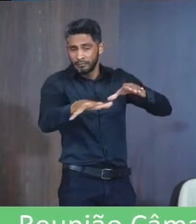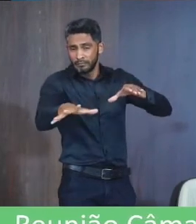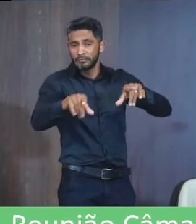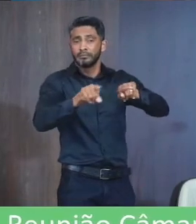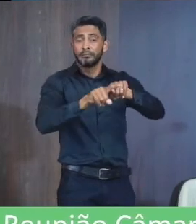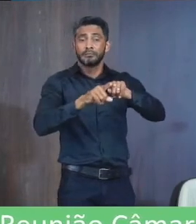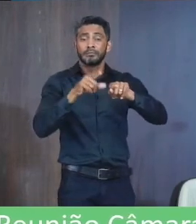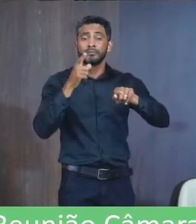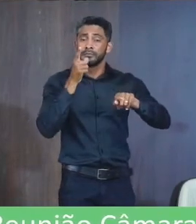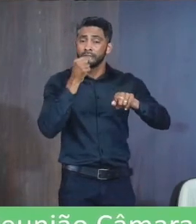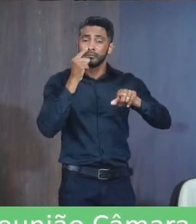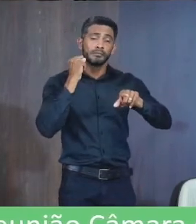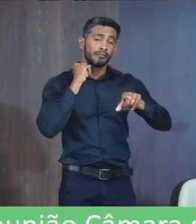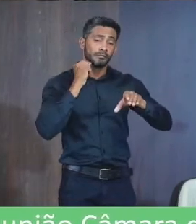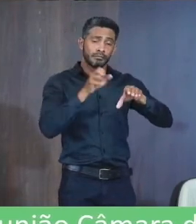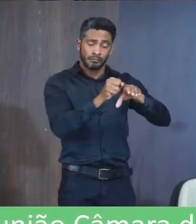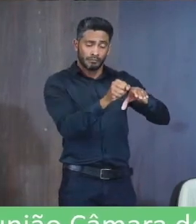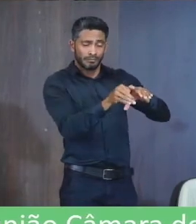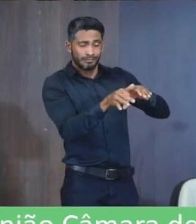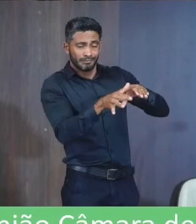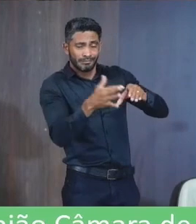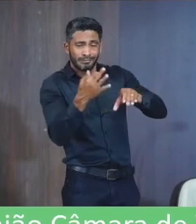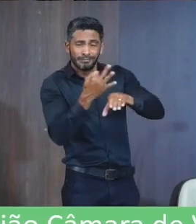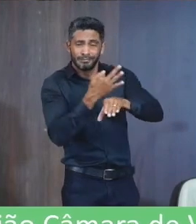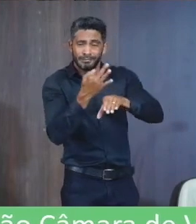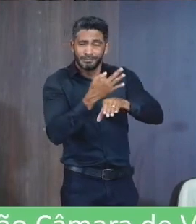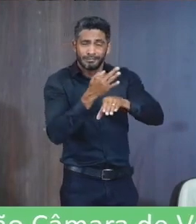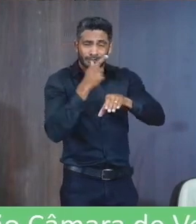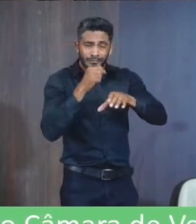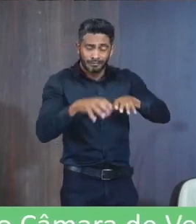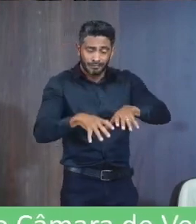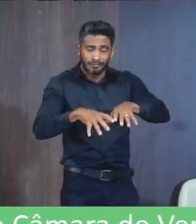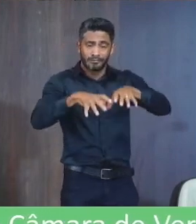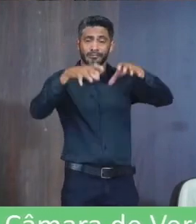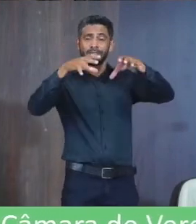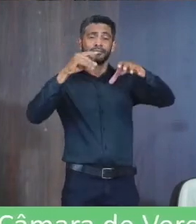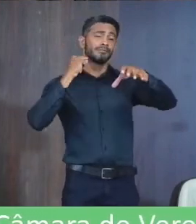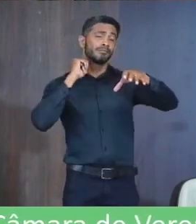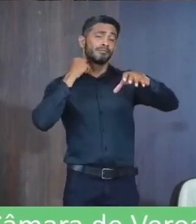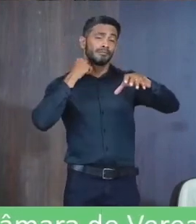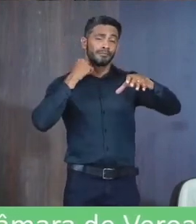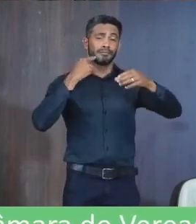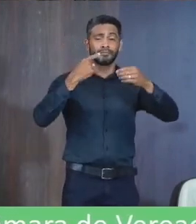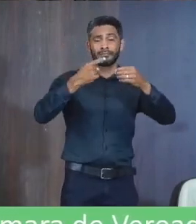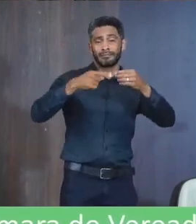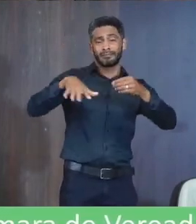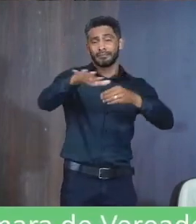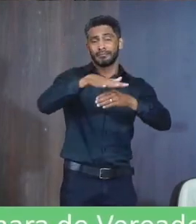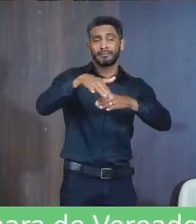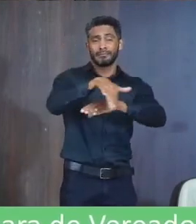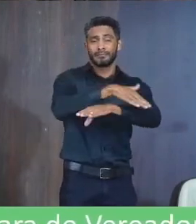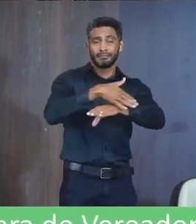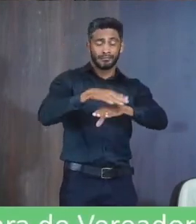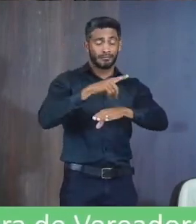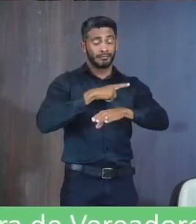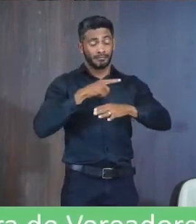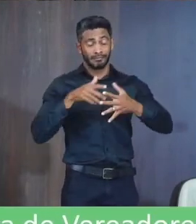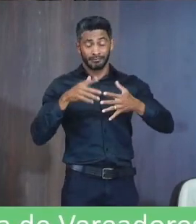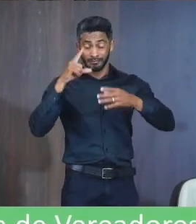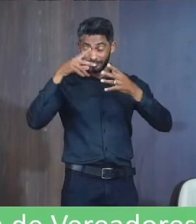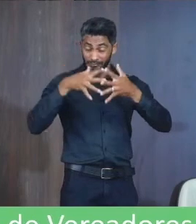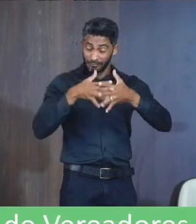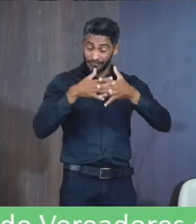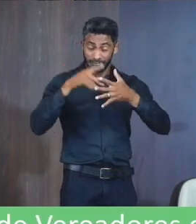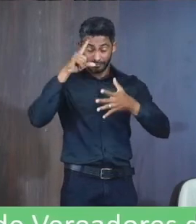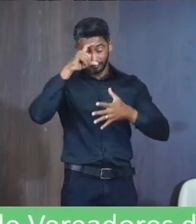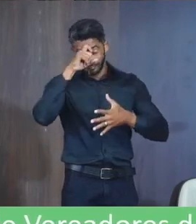rede De esgoto Que não Suporta A vazão Da chuva E jorra Água Suja Na citada Rua Gerando Grandes Transtornos Para todos